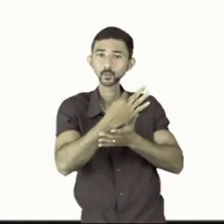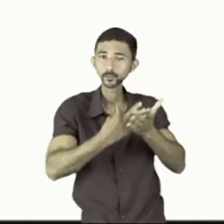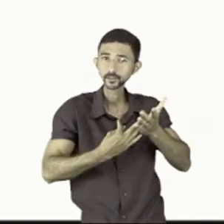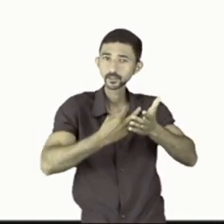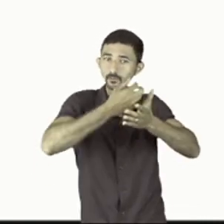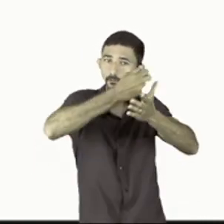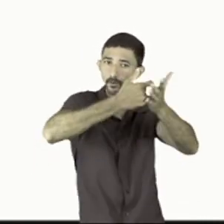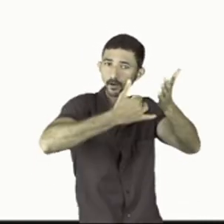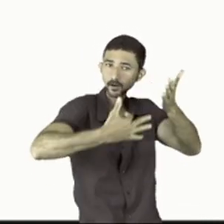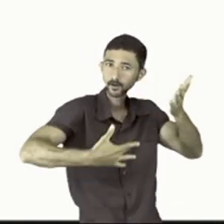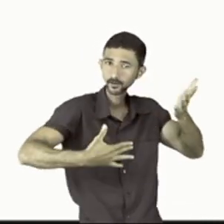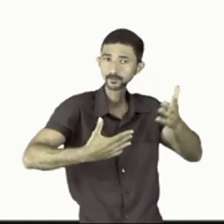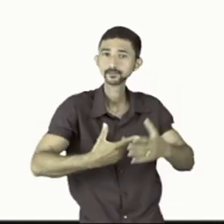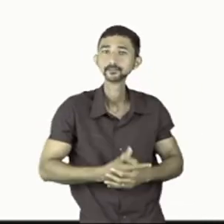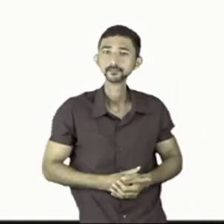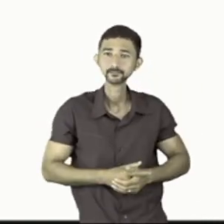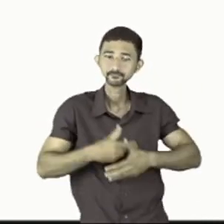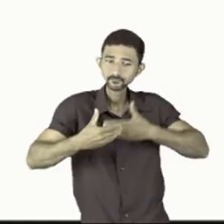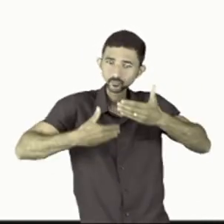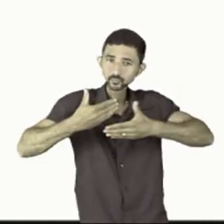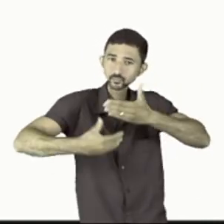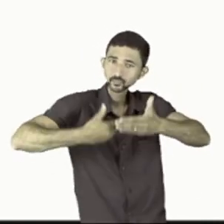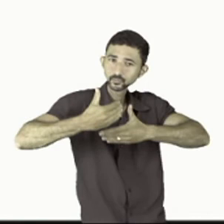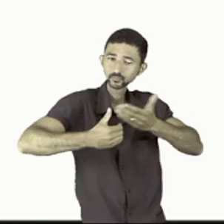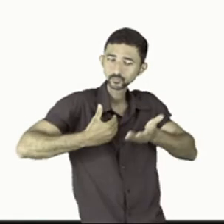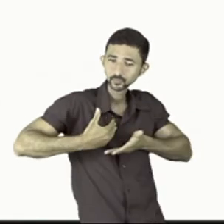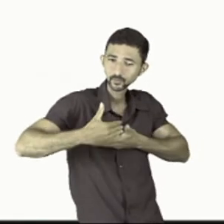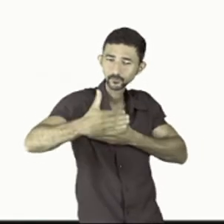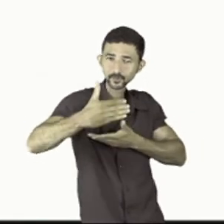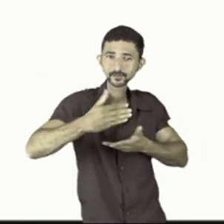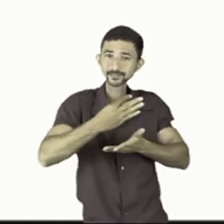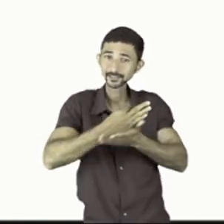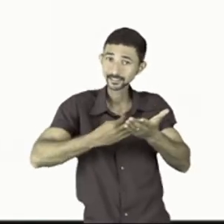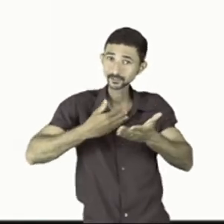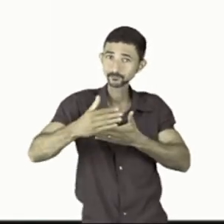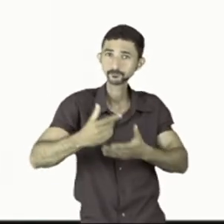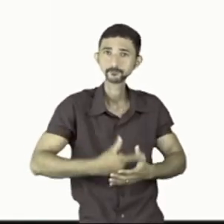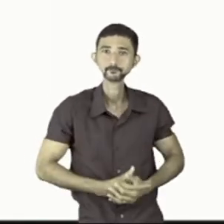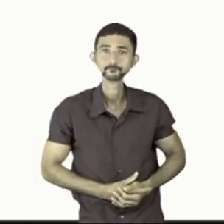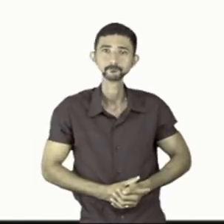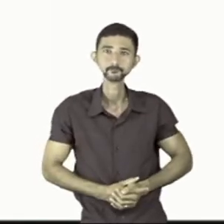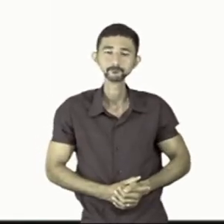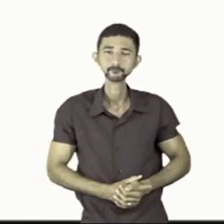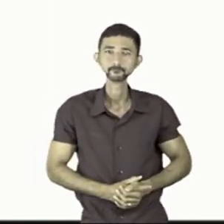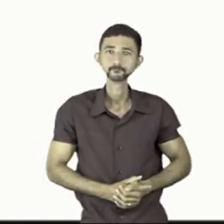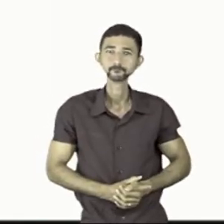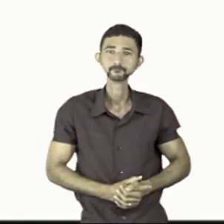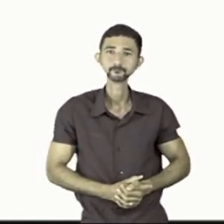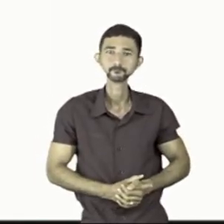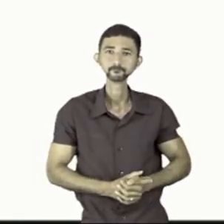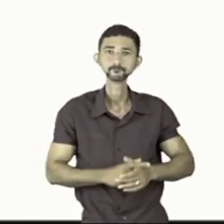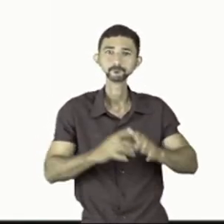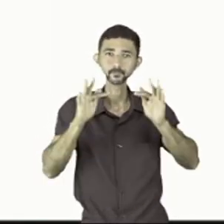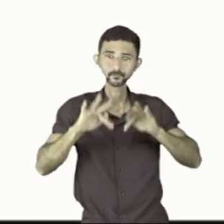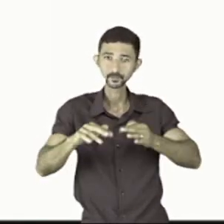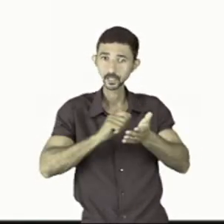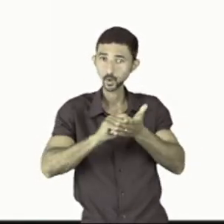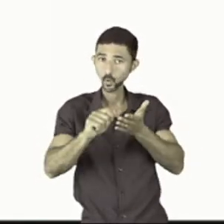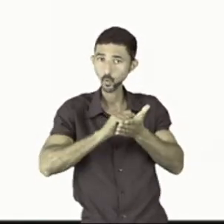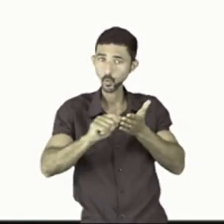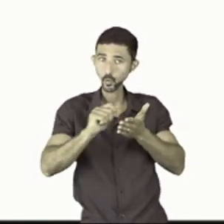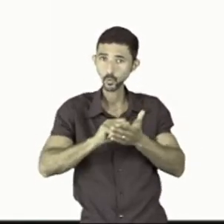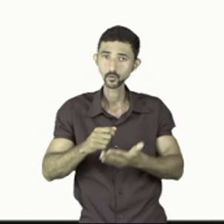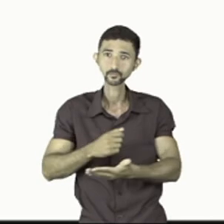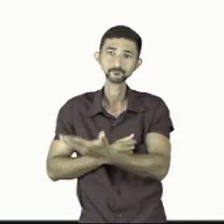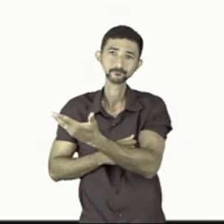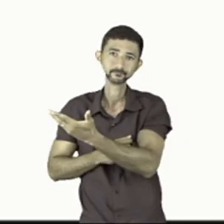texto ele progrida ou seja que ele avance no texto pra gente finalizar você vai anotar aí no